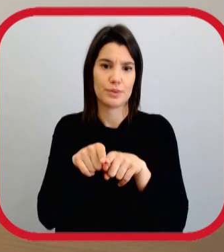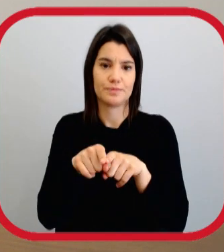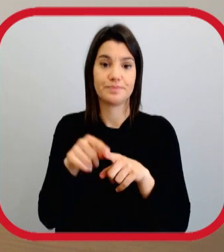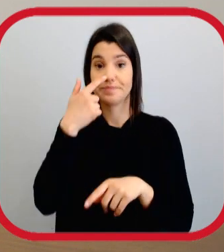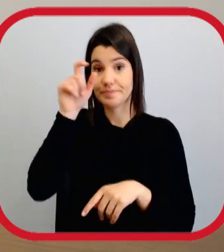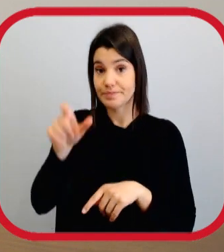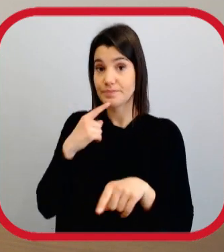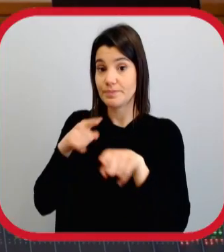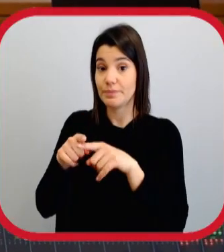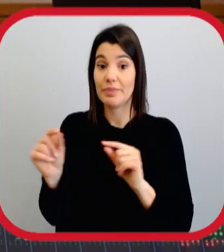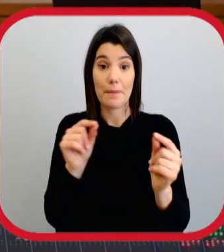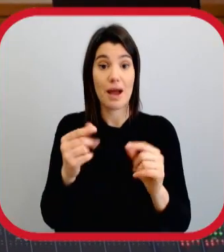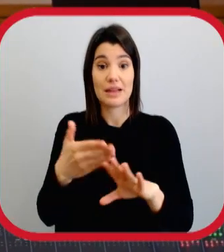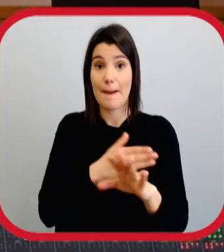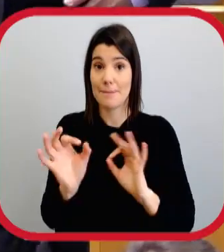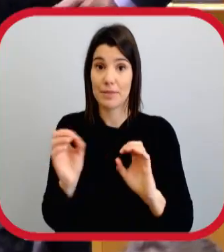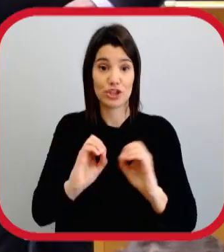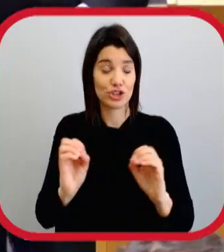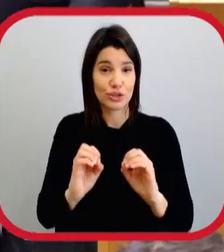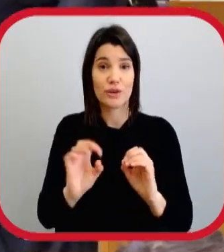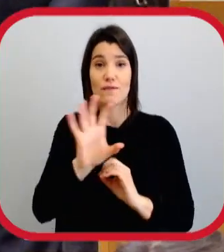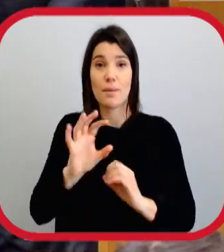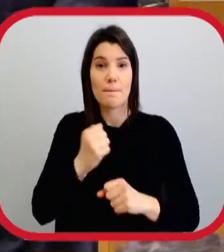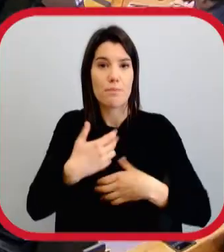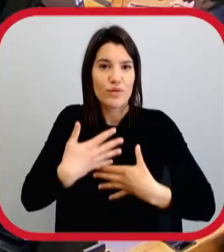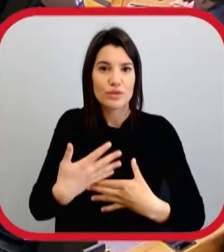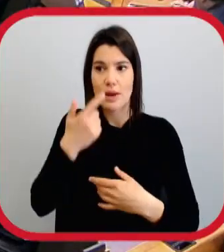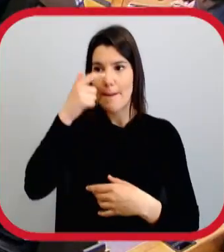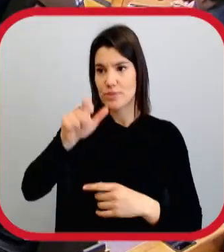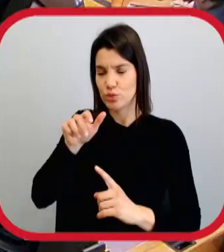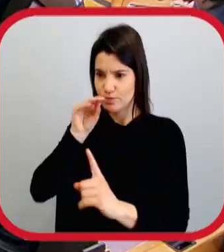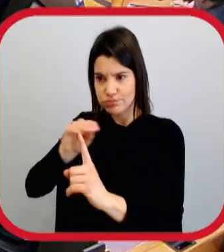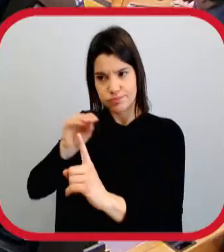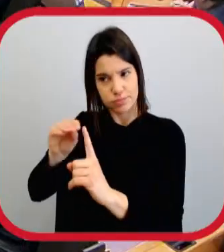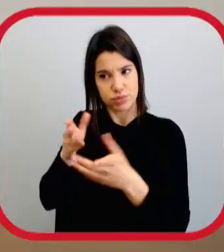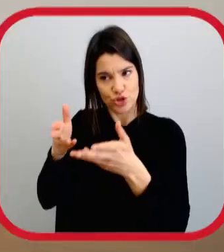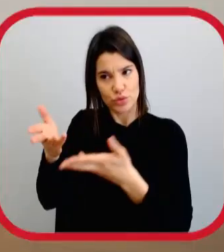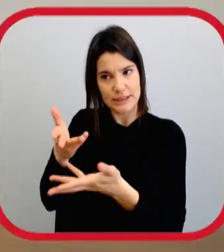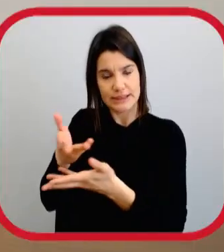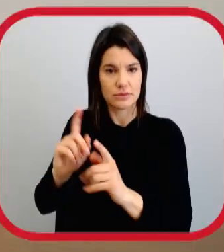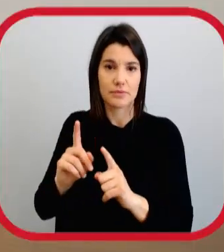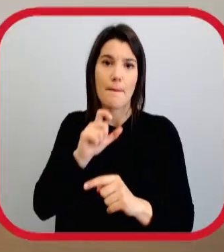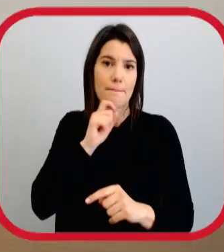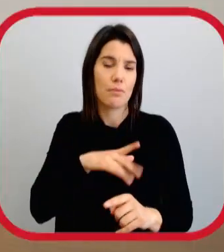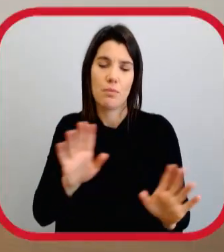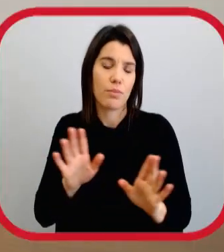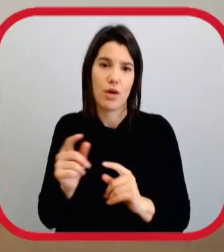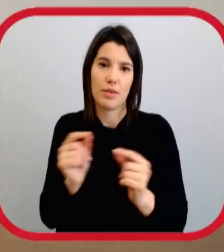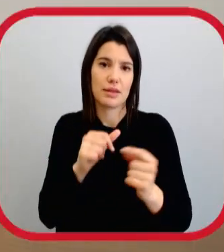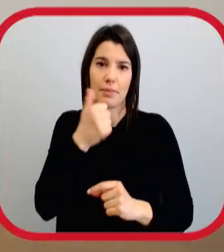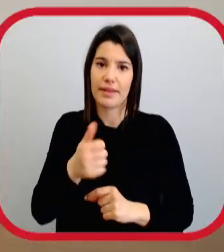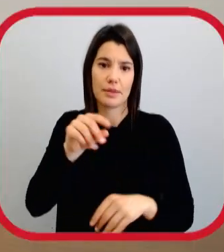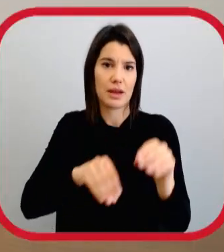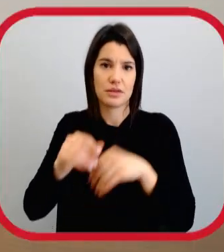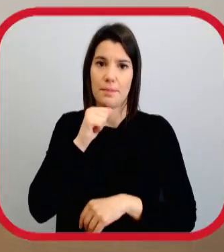em política. Aliás, um político que não prepara o debate, de forma profissionalizada com consultores aptos para o fazer, arrisca-se a